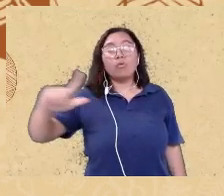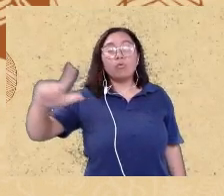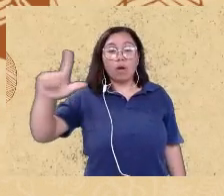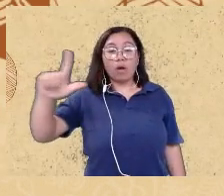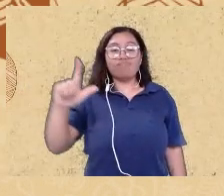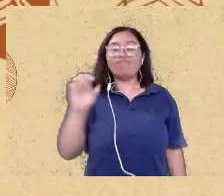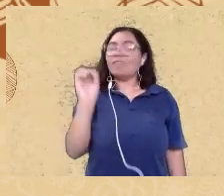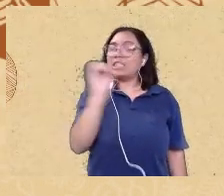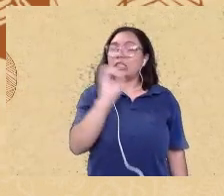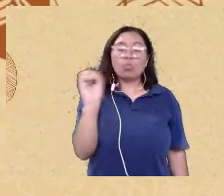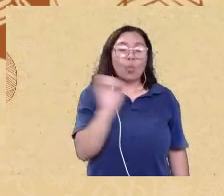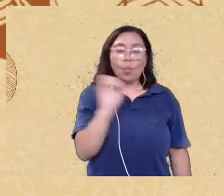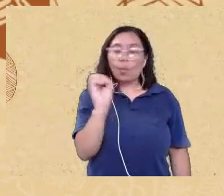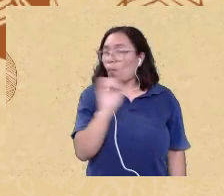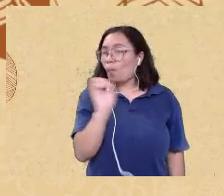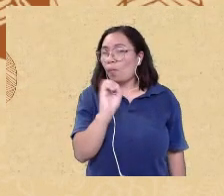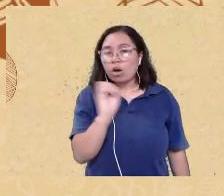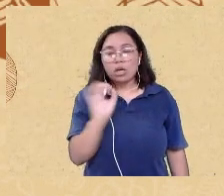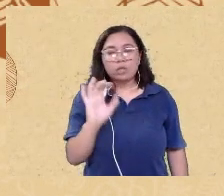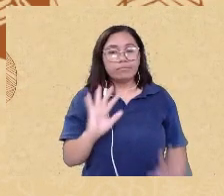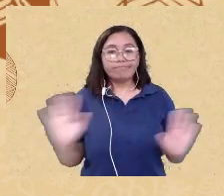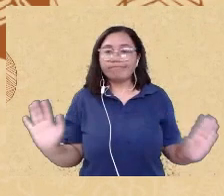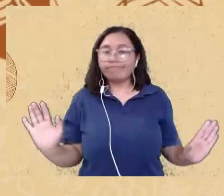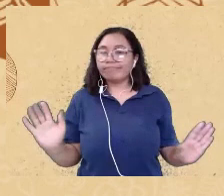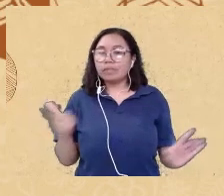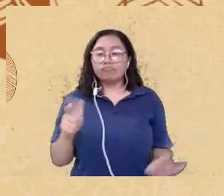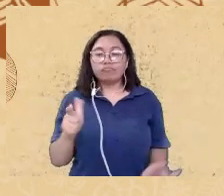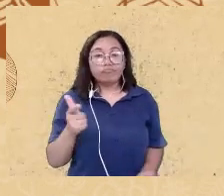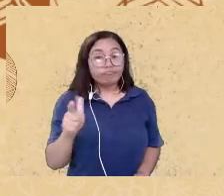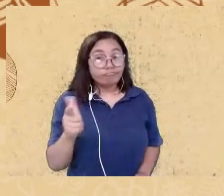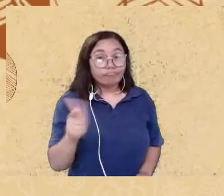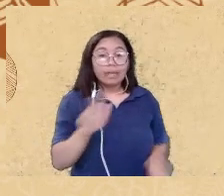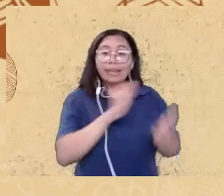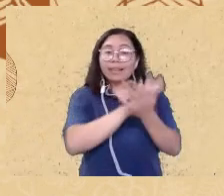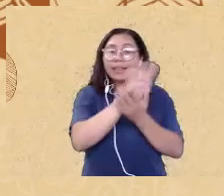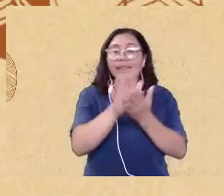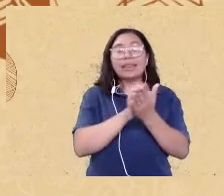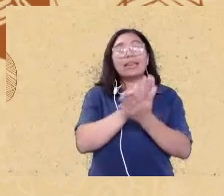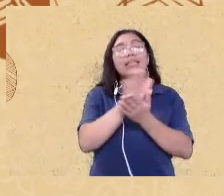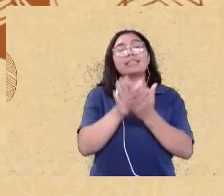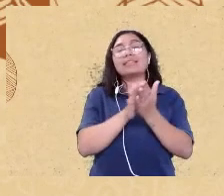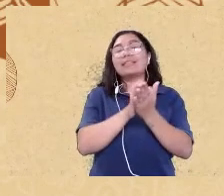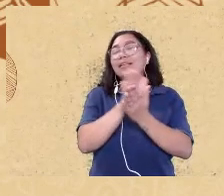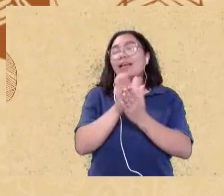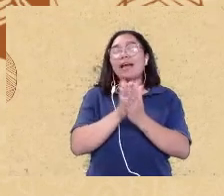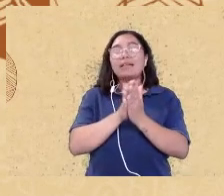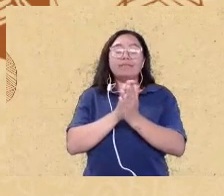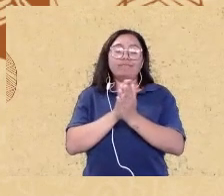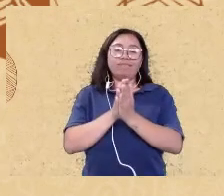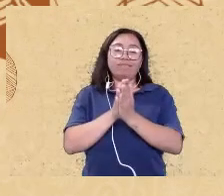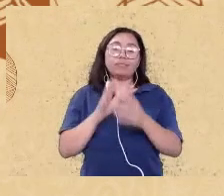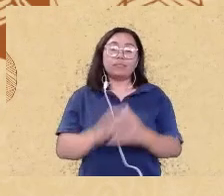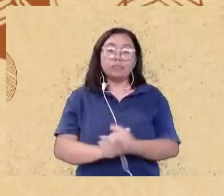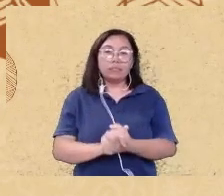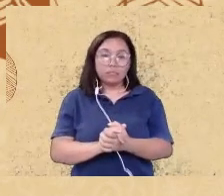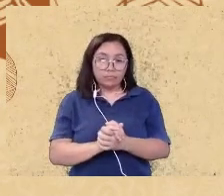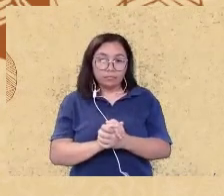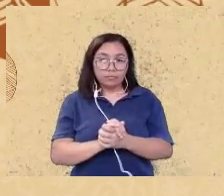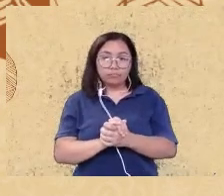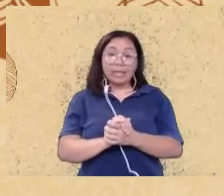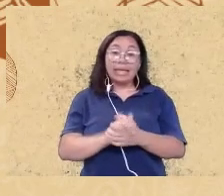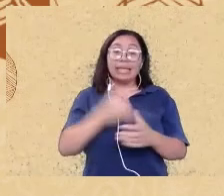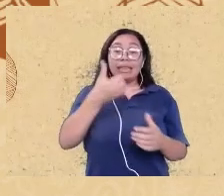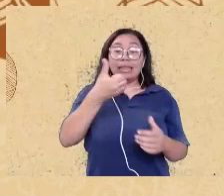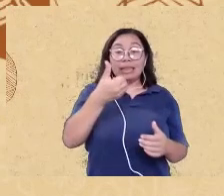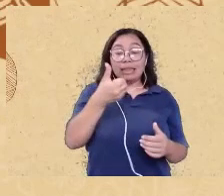% de descrição dessas populações ao longo de 10 anos de publicações dessa revista em um